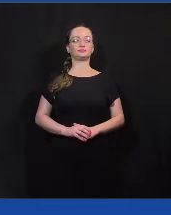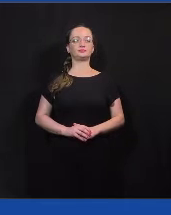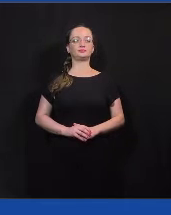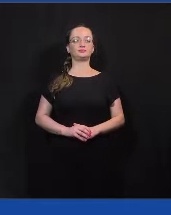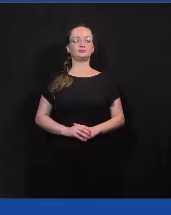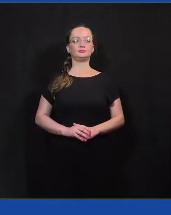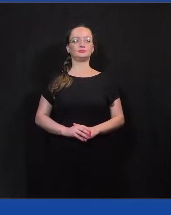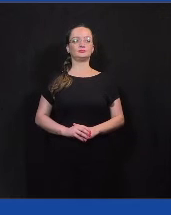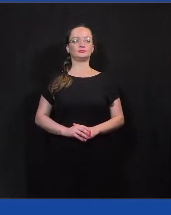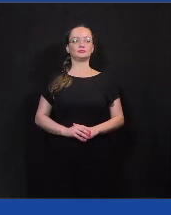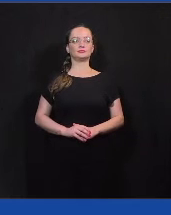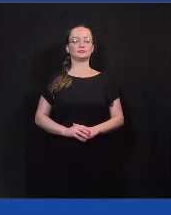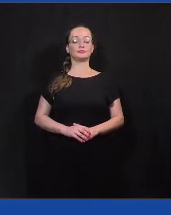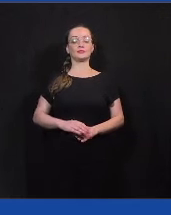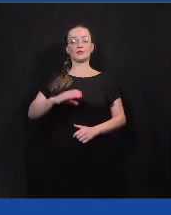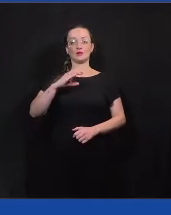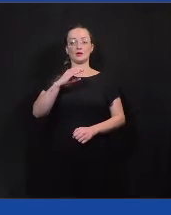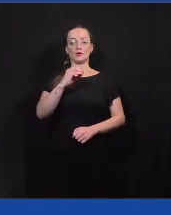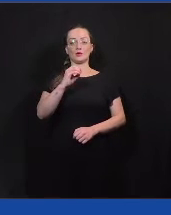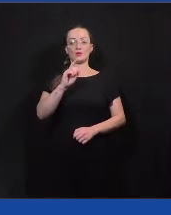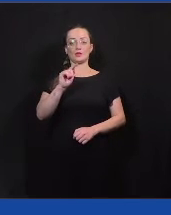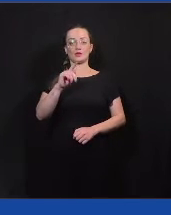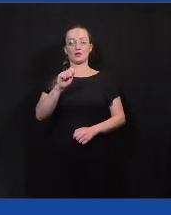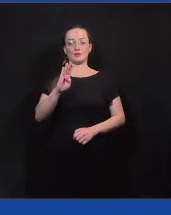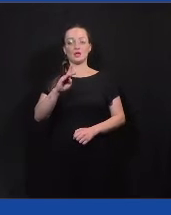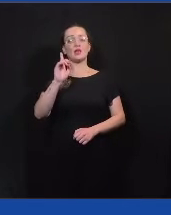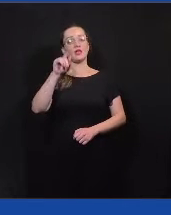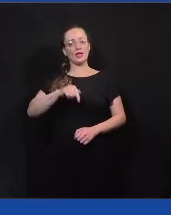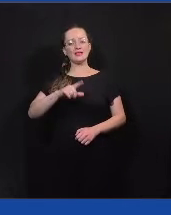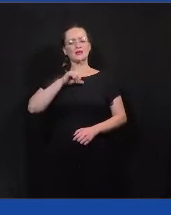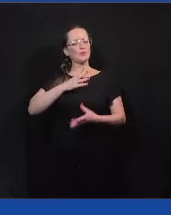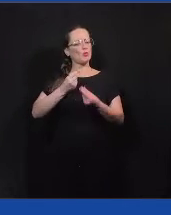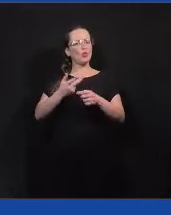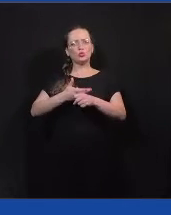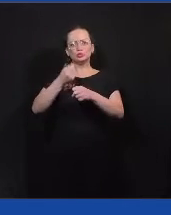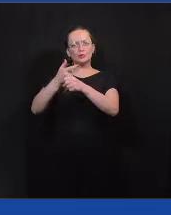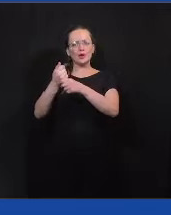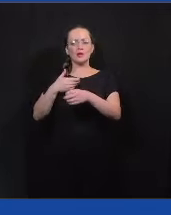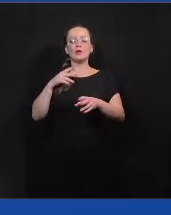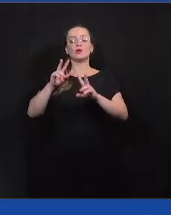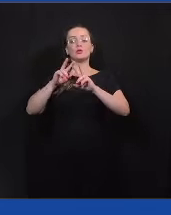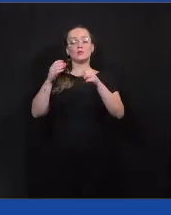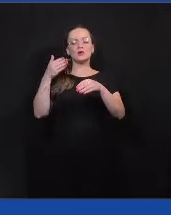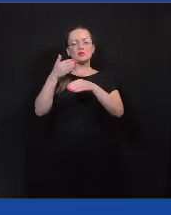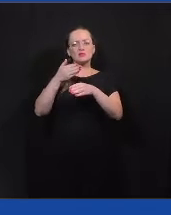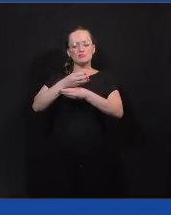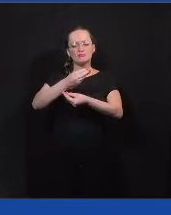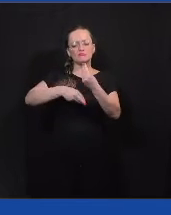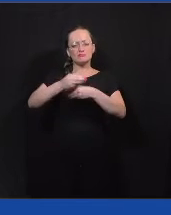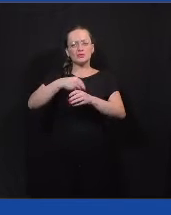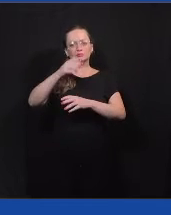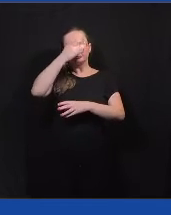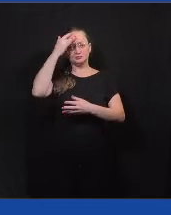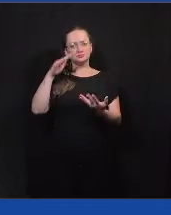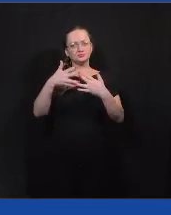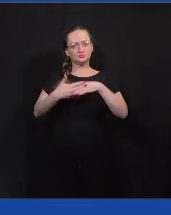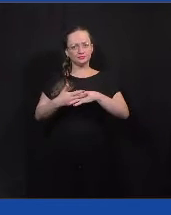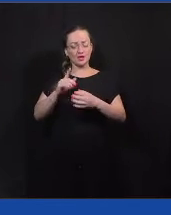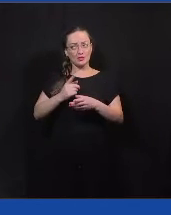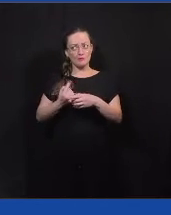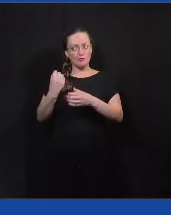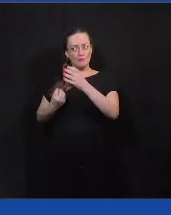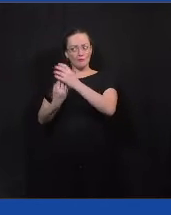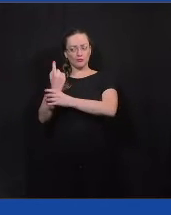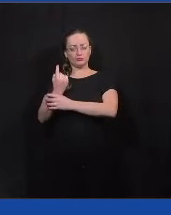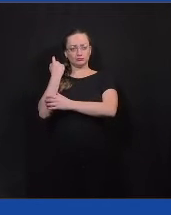O Colab, ele é uma premiada startup de engajamento cidadão e inovação para governos. Então, o Colab, ele foi fundado lá atrás,